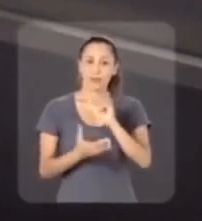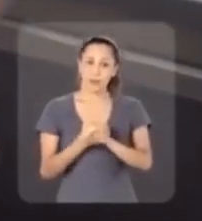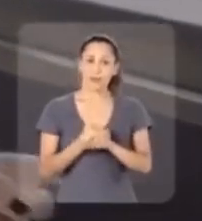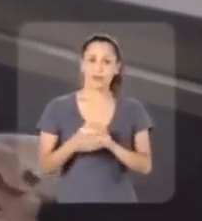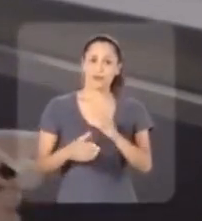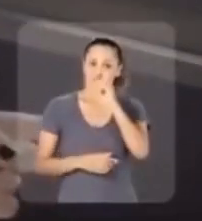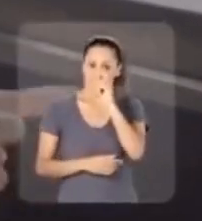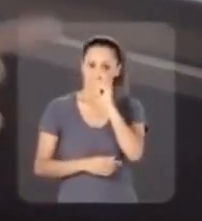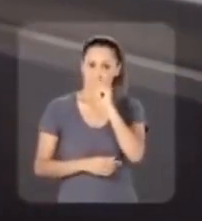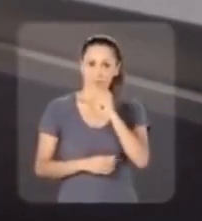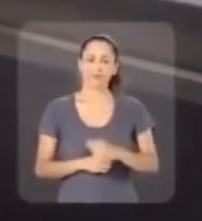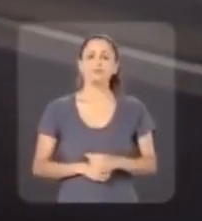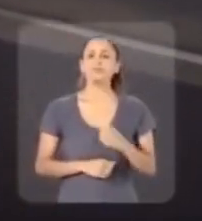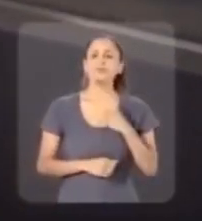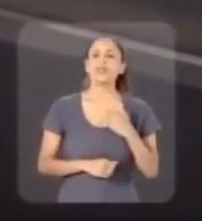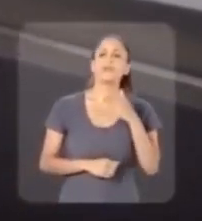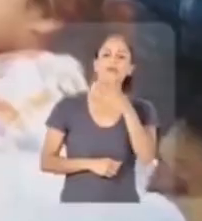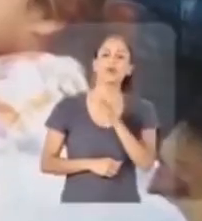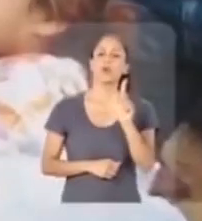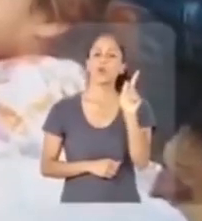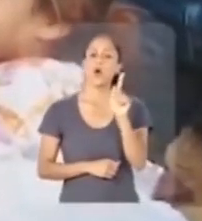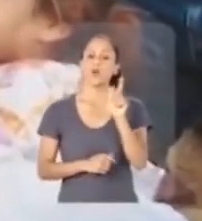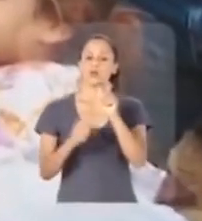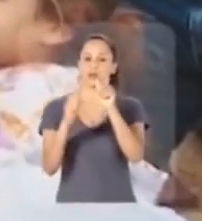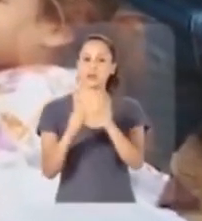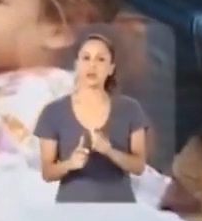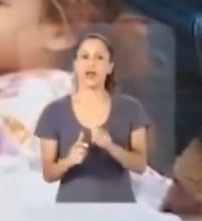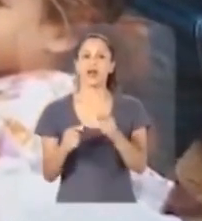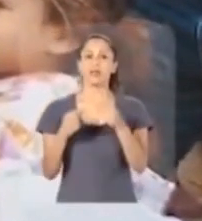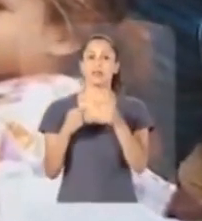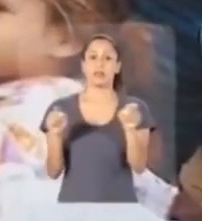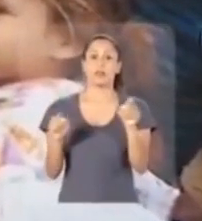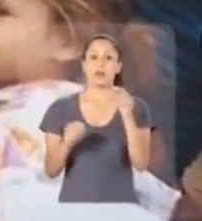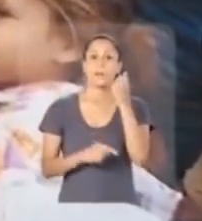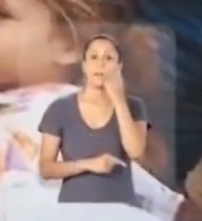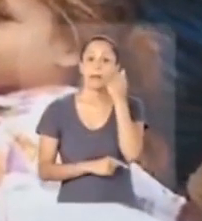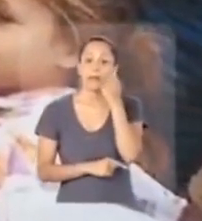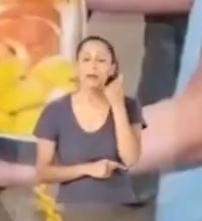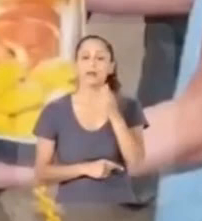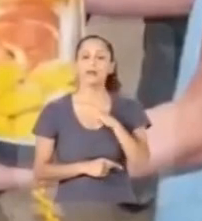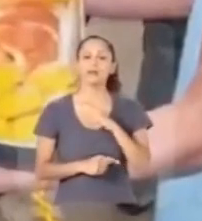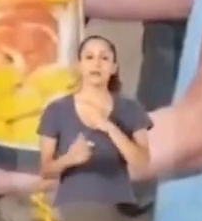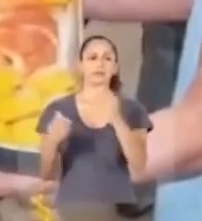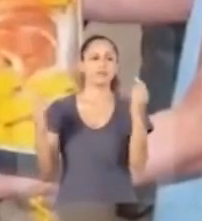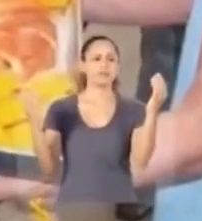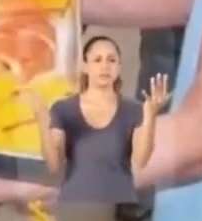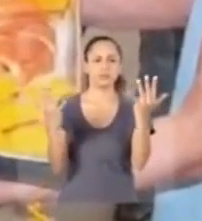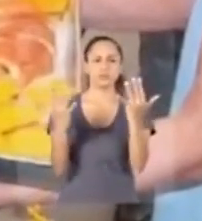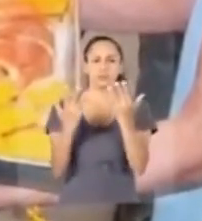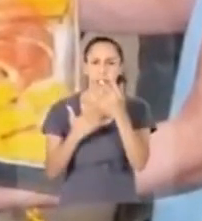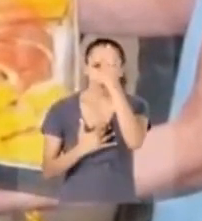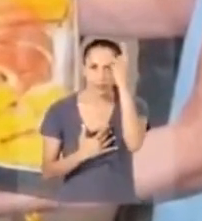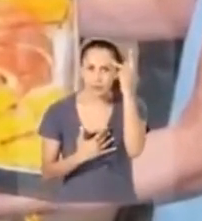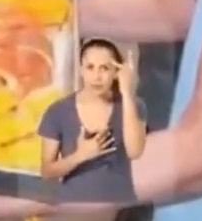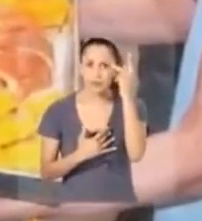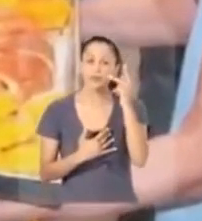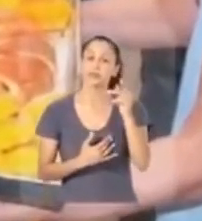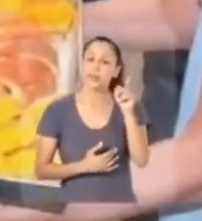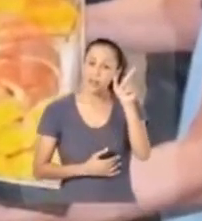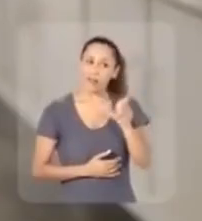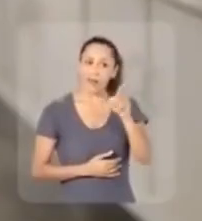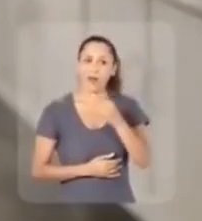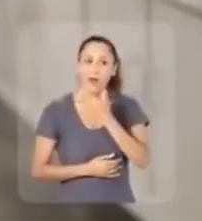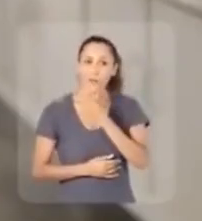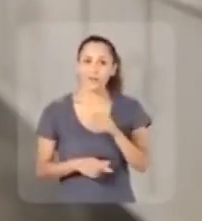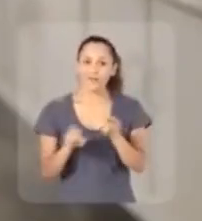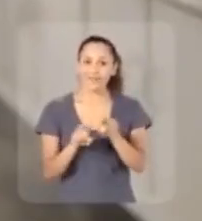Eu fui inaugurar uma padaria no Guarujá, na Vila Rã, que tinha muita gente. O Brown estava lá.